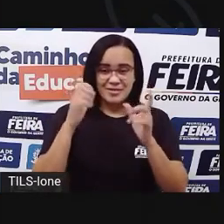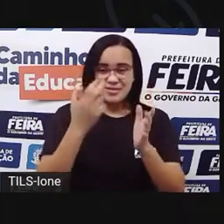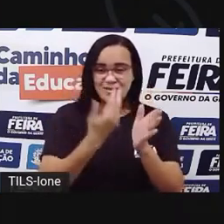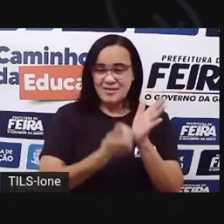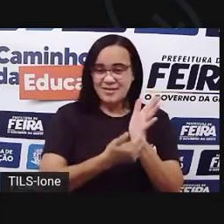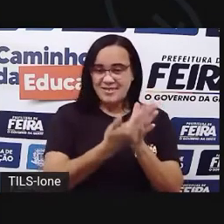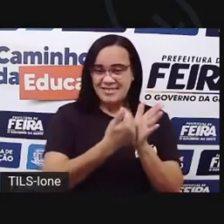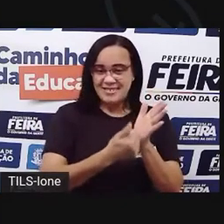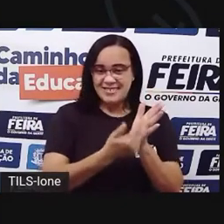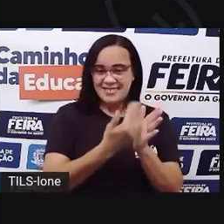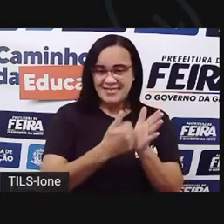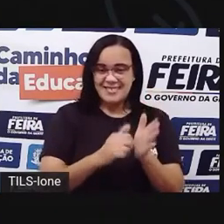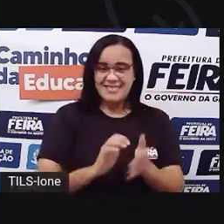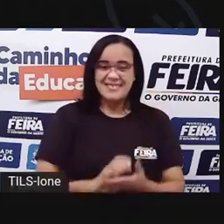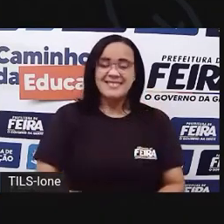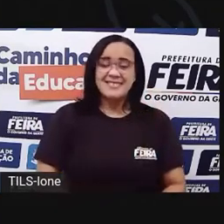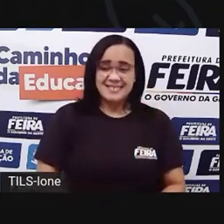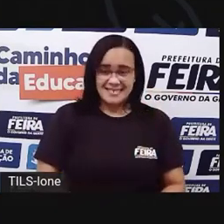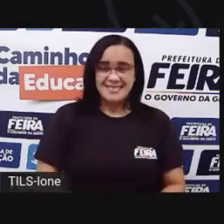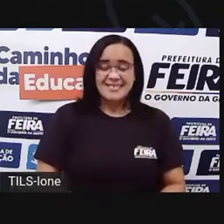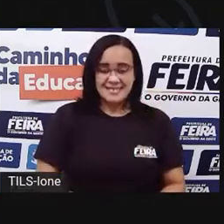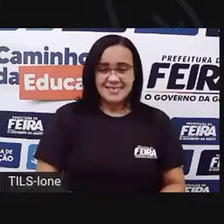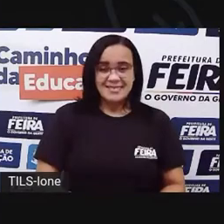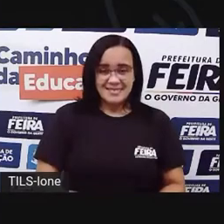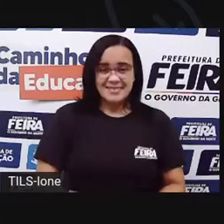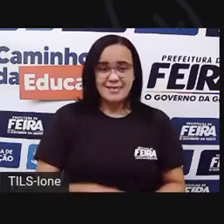Mais ilustrações.